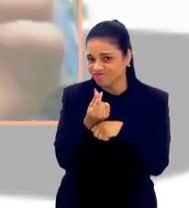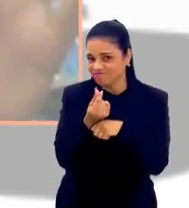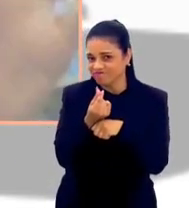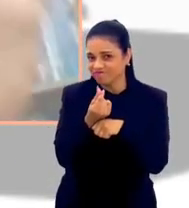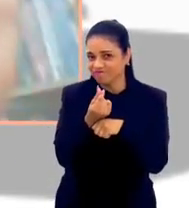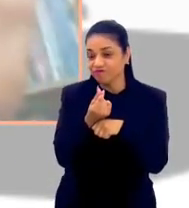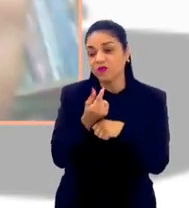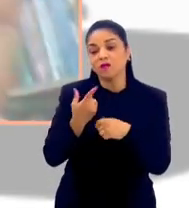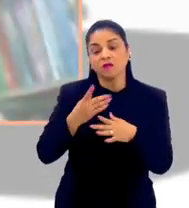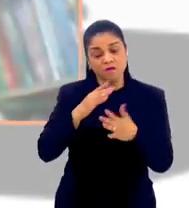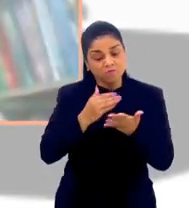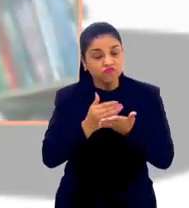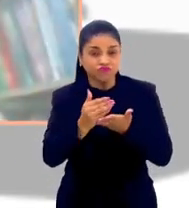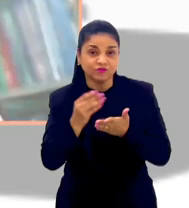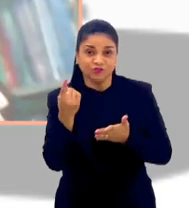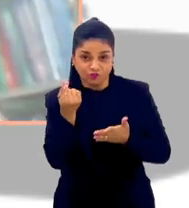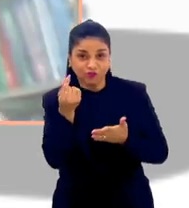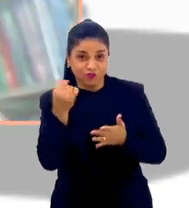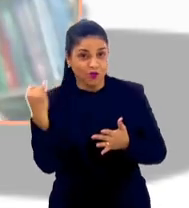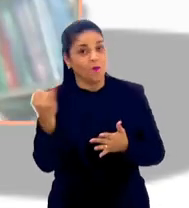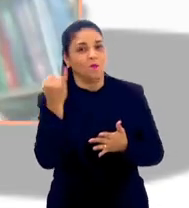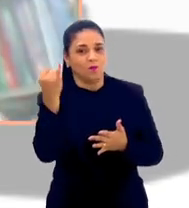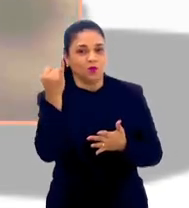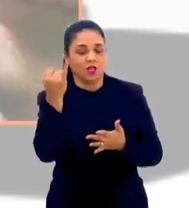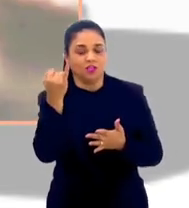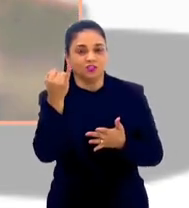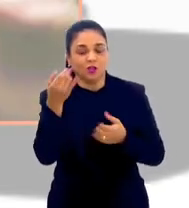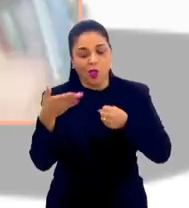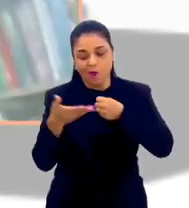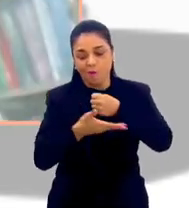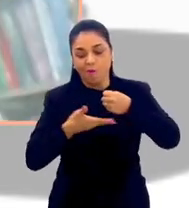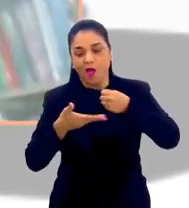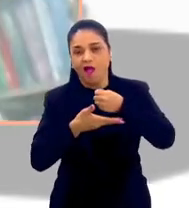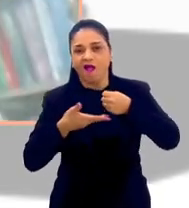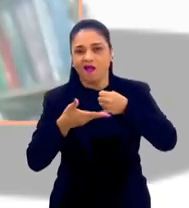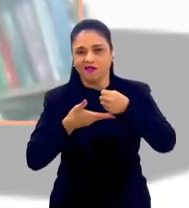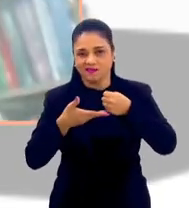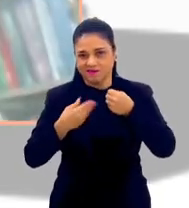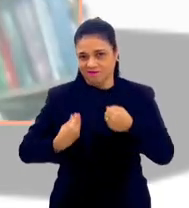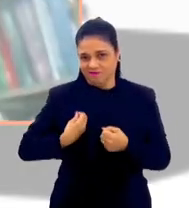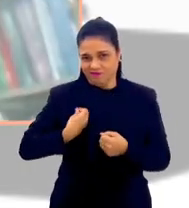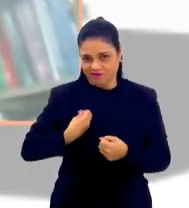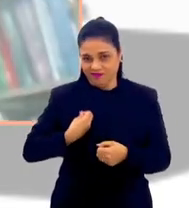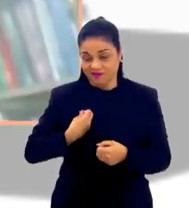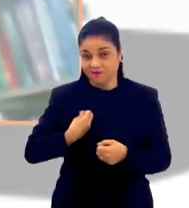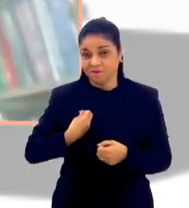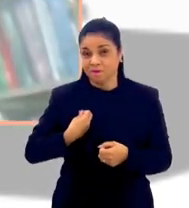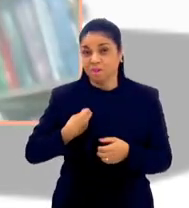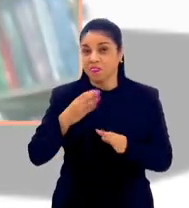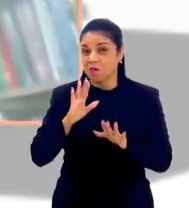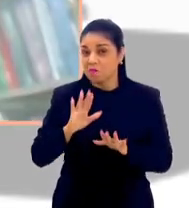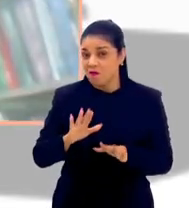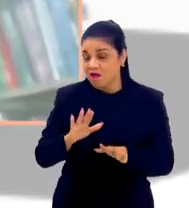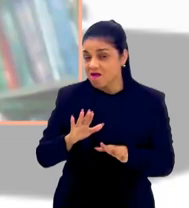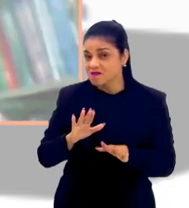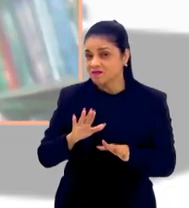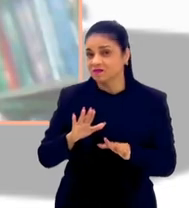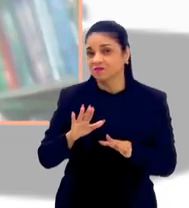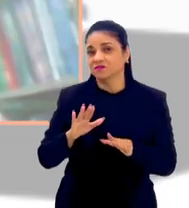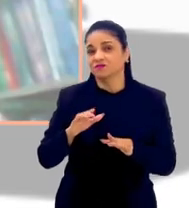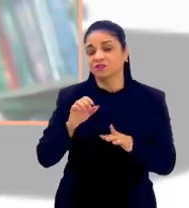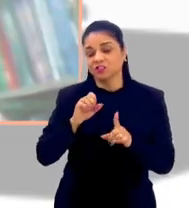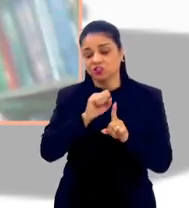começa falando que o dinheiro é importante. Eu preciso ter dinheiro para a minha condição básica de vida. Só que quando a gente traz isso